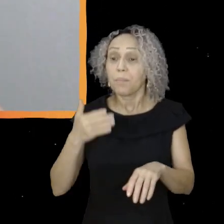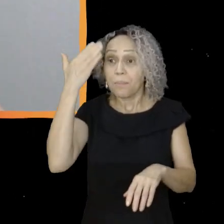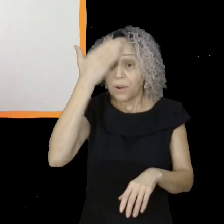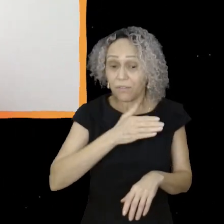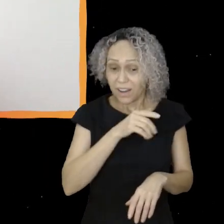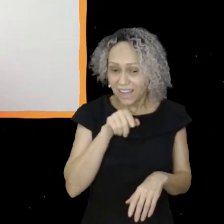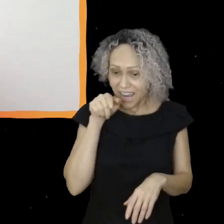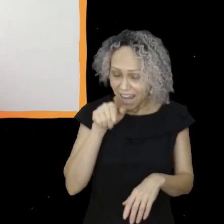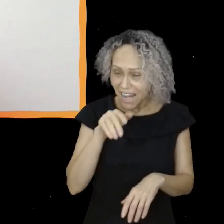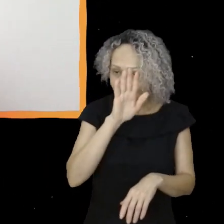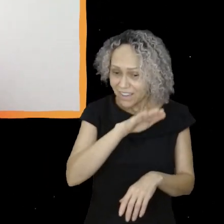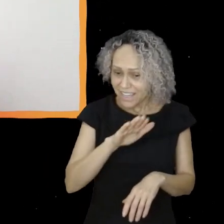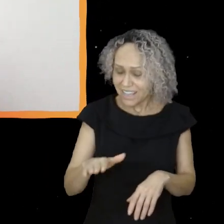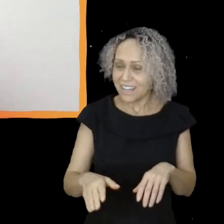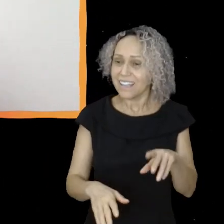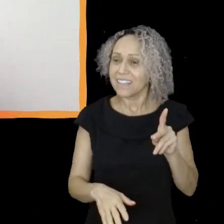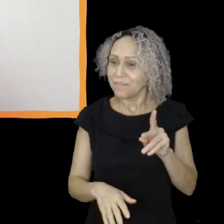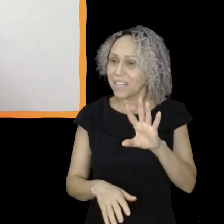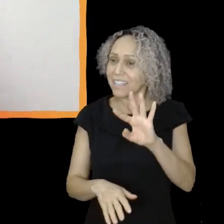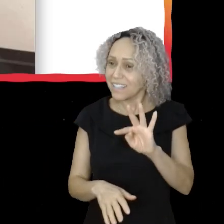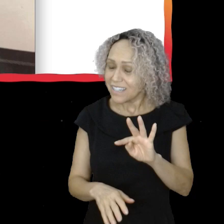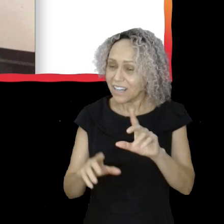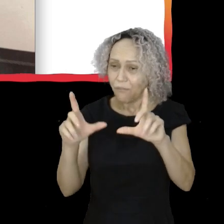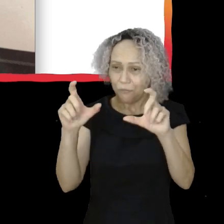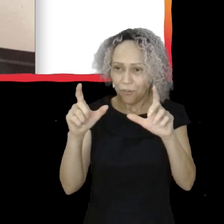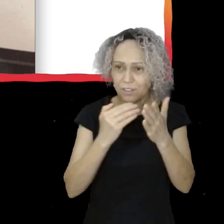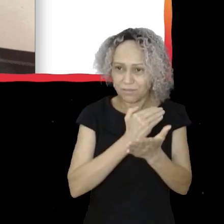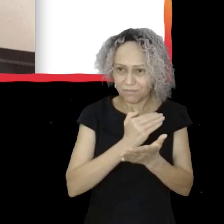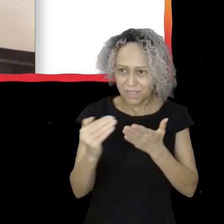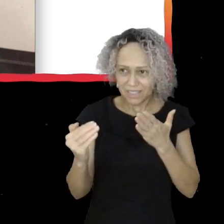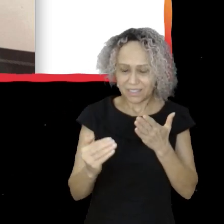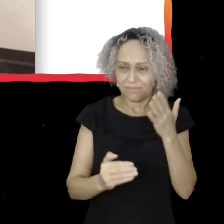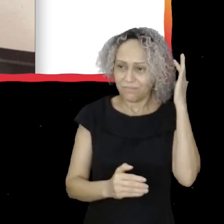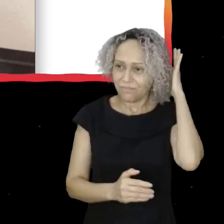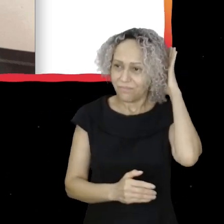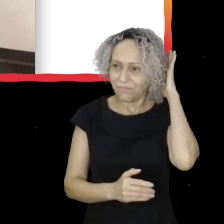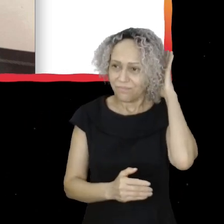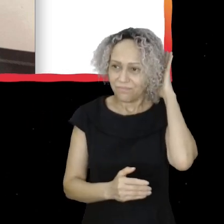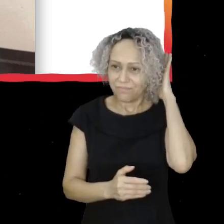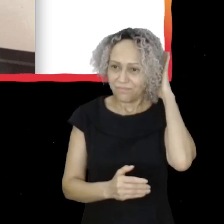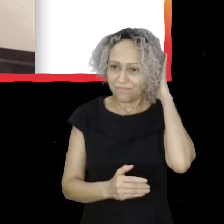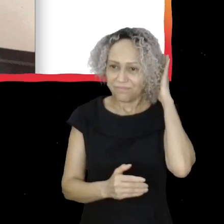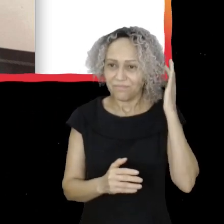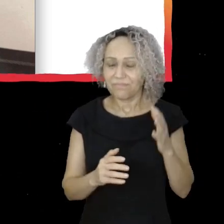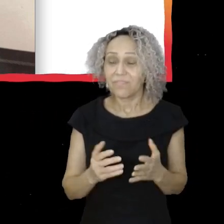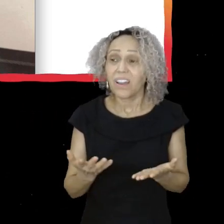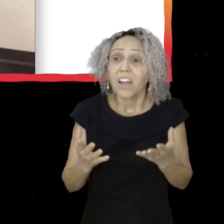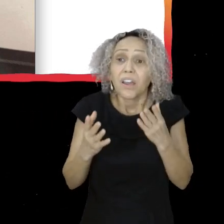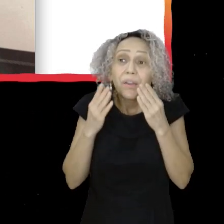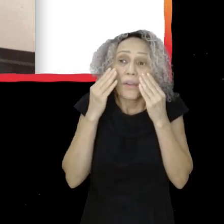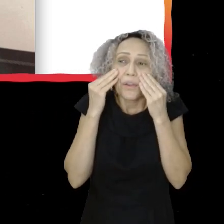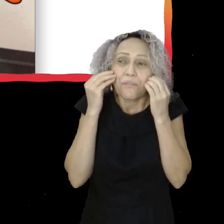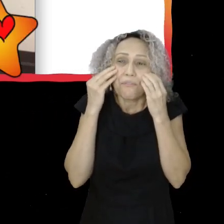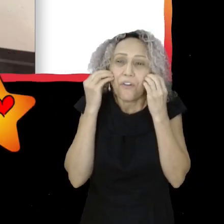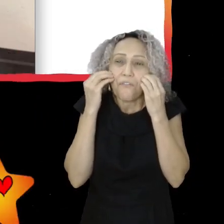vamos de foto? Vamos, começando por essa aqui. Assim, pelo amor de ti, que fofura. Pra quem tá só ouvindo,